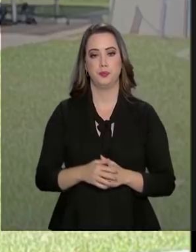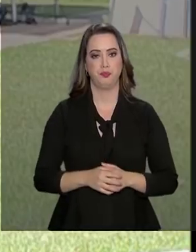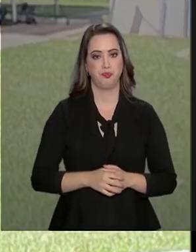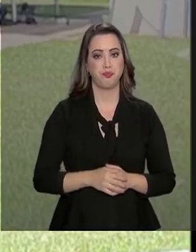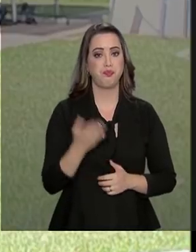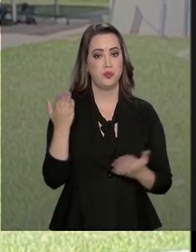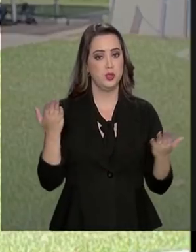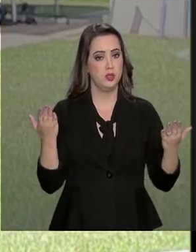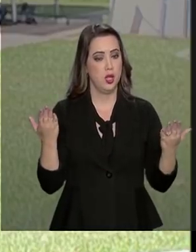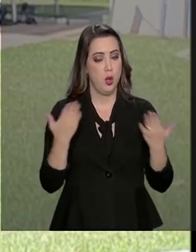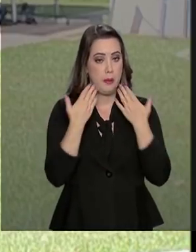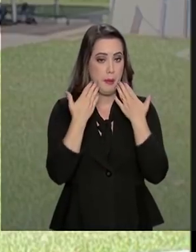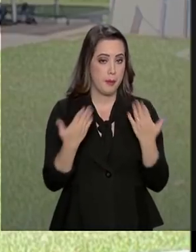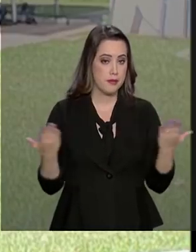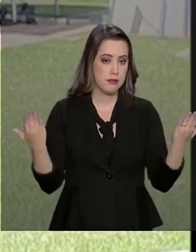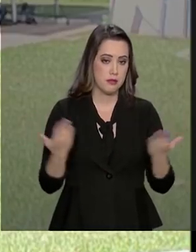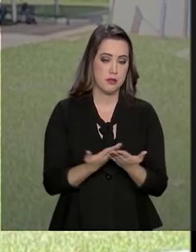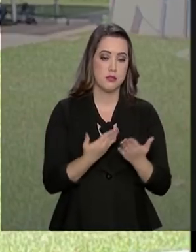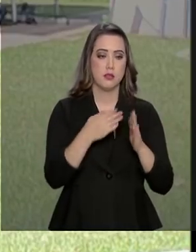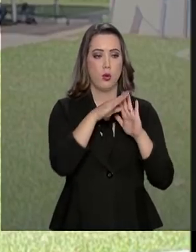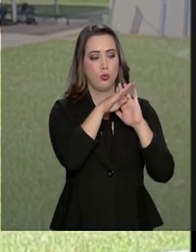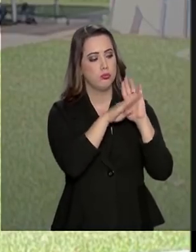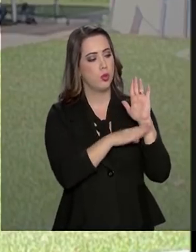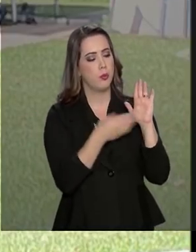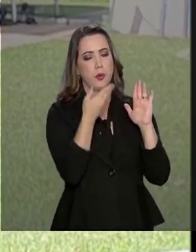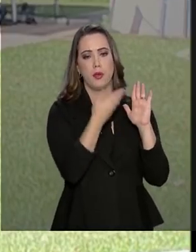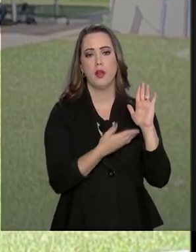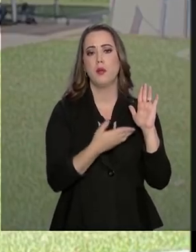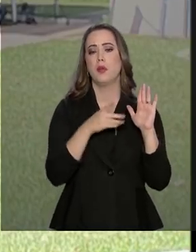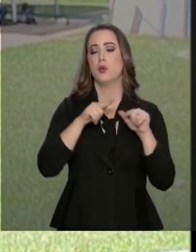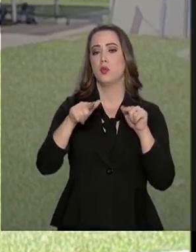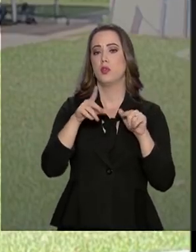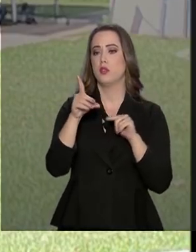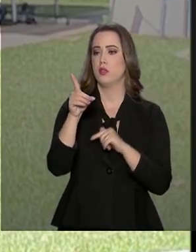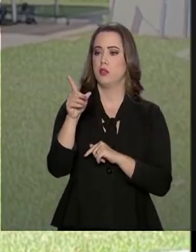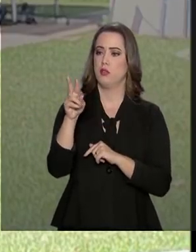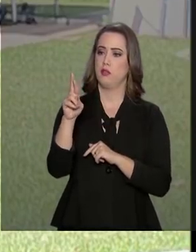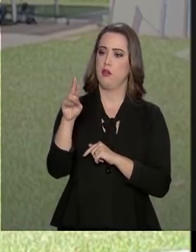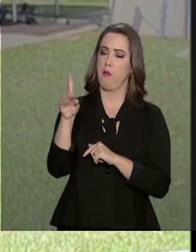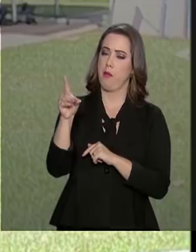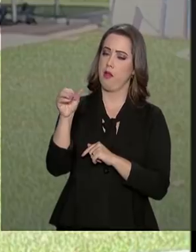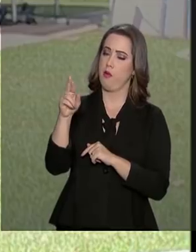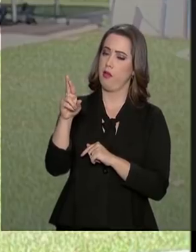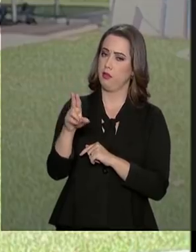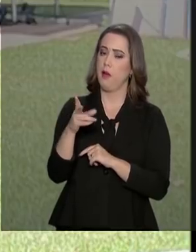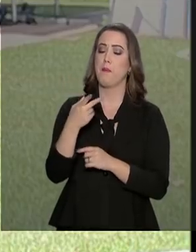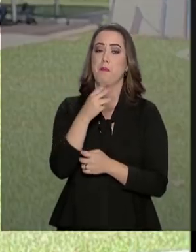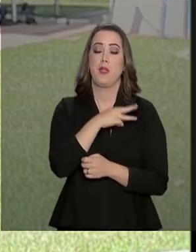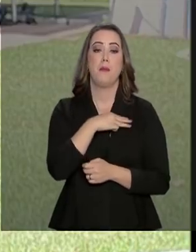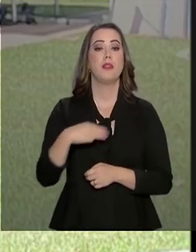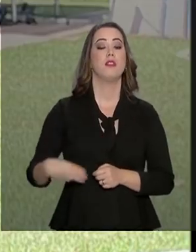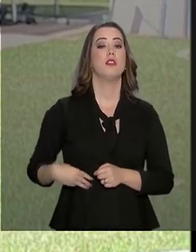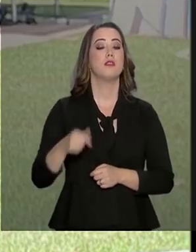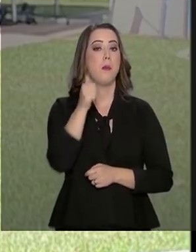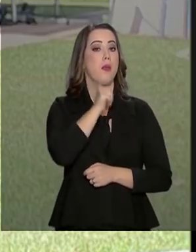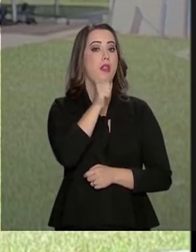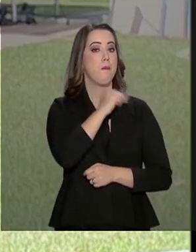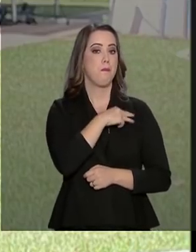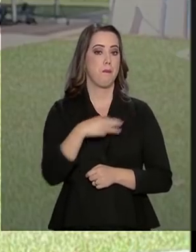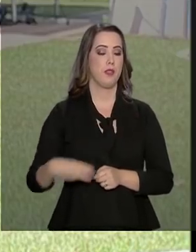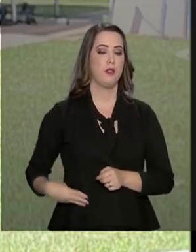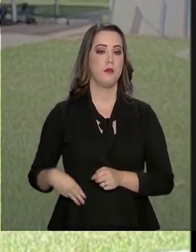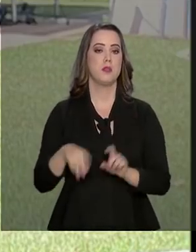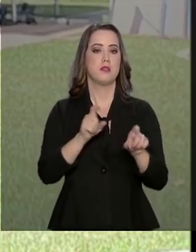apresentação hoje da Operação Radar, a ministra da Agricultura, Tereza Cristina falou sobre a importância dessa